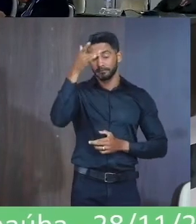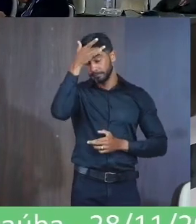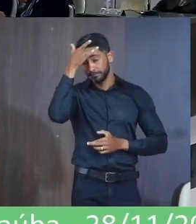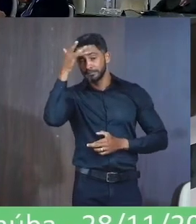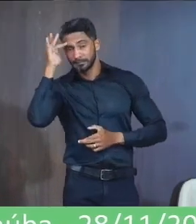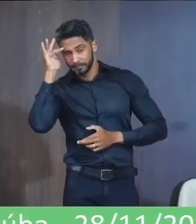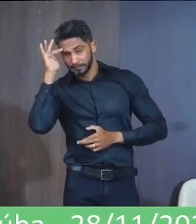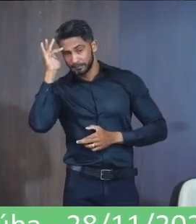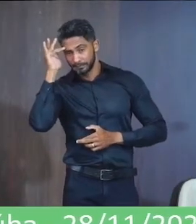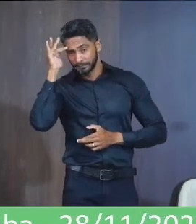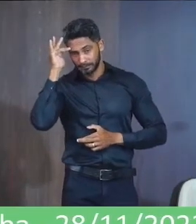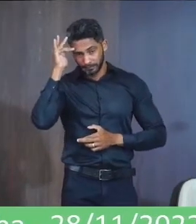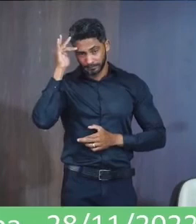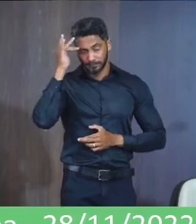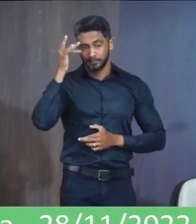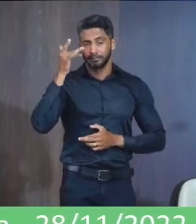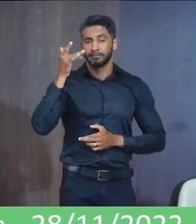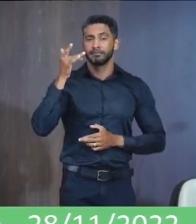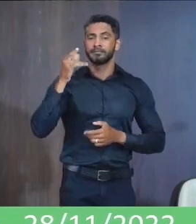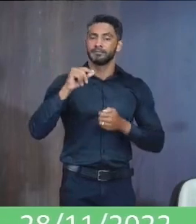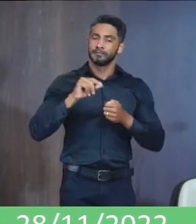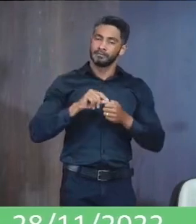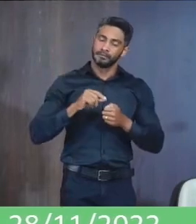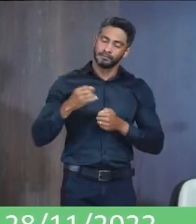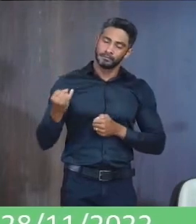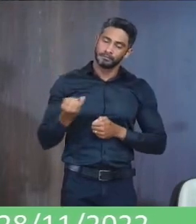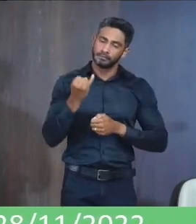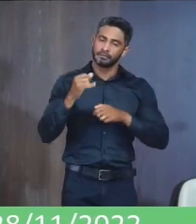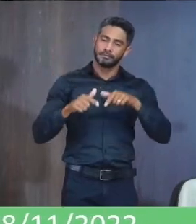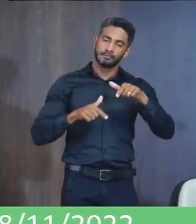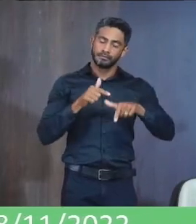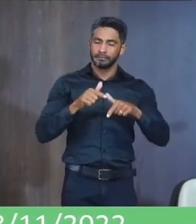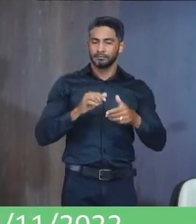reivindicações Do povo Realize Essa importante Obra